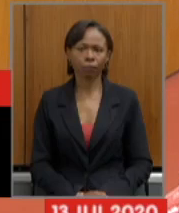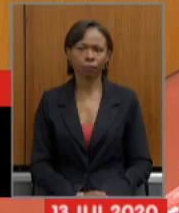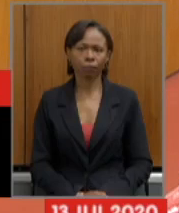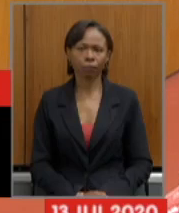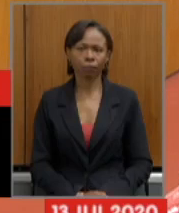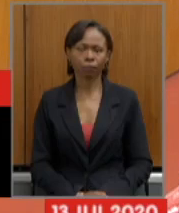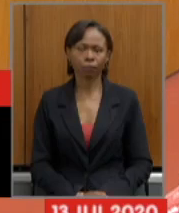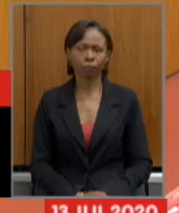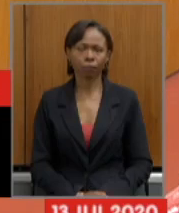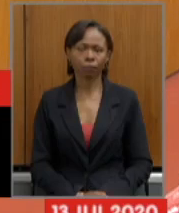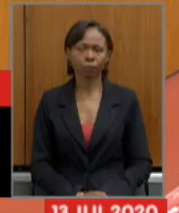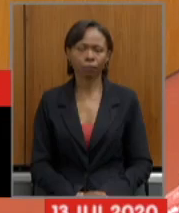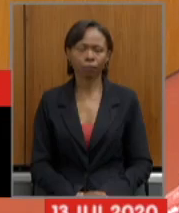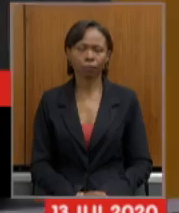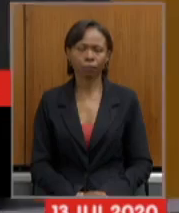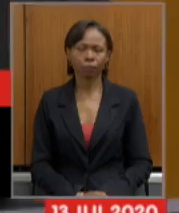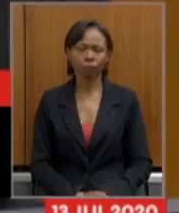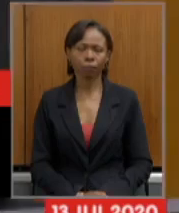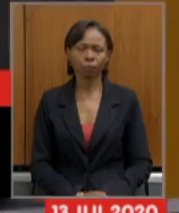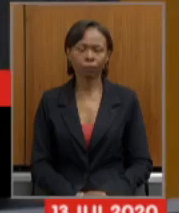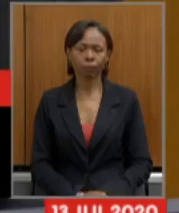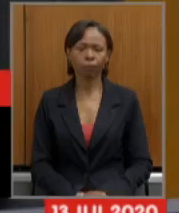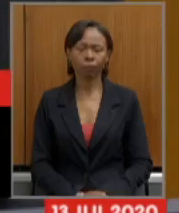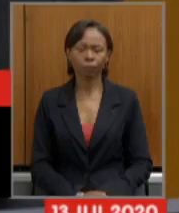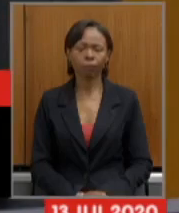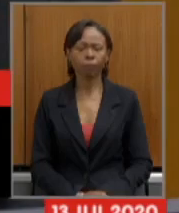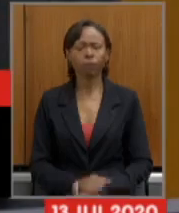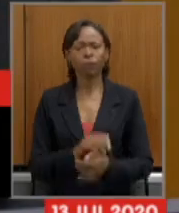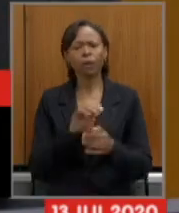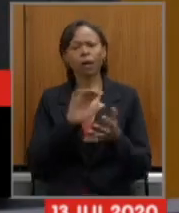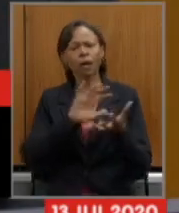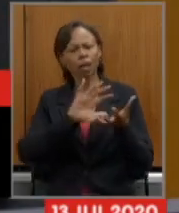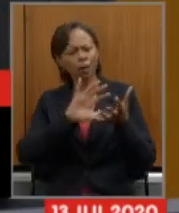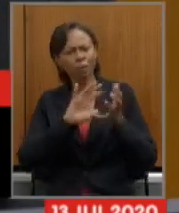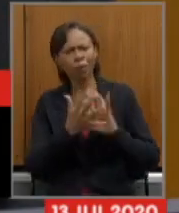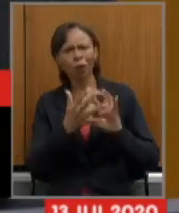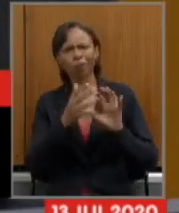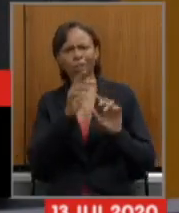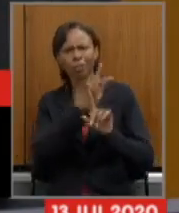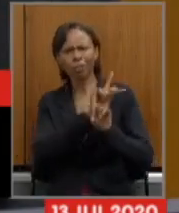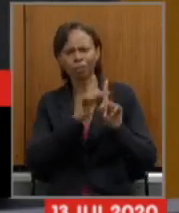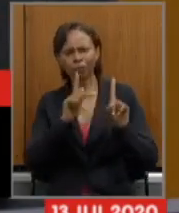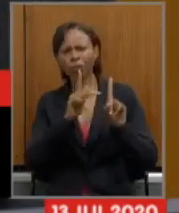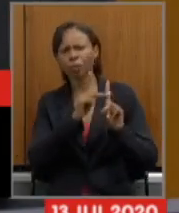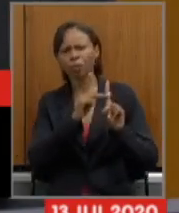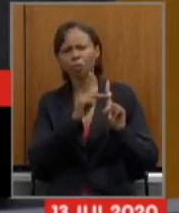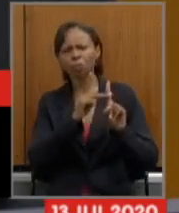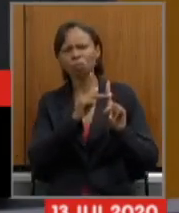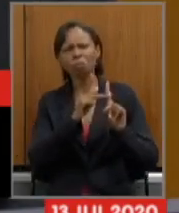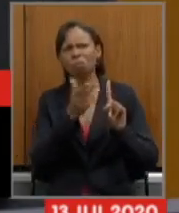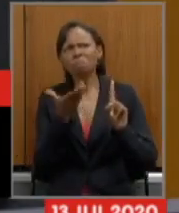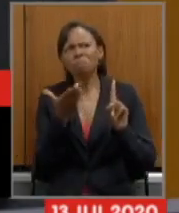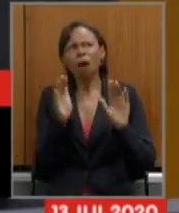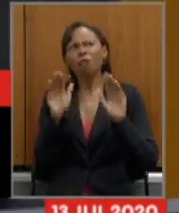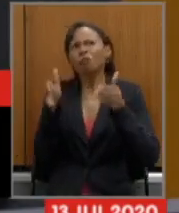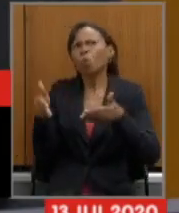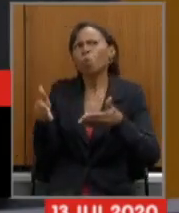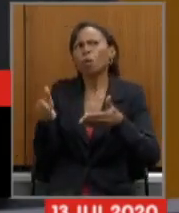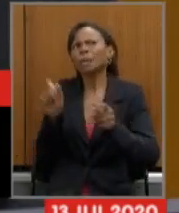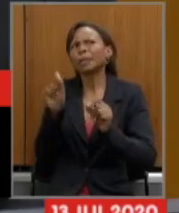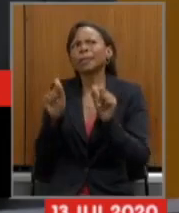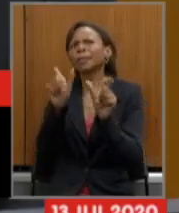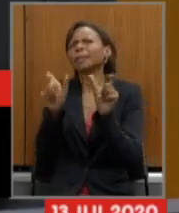para quem essa reforma se aplica para